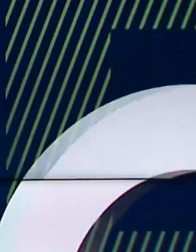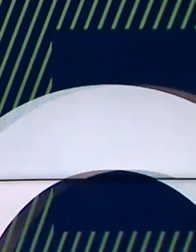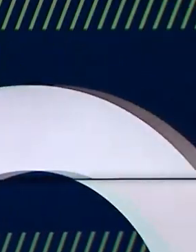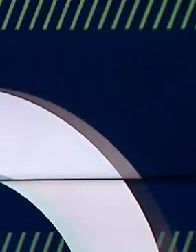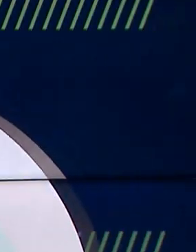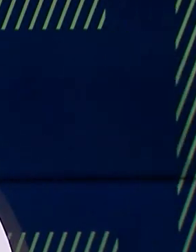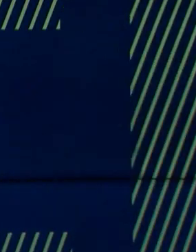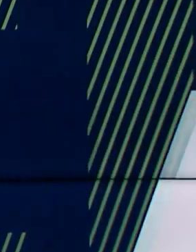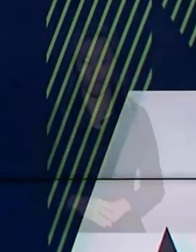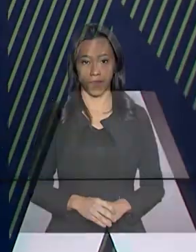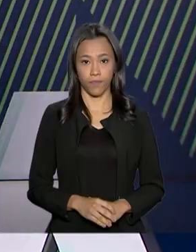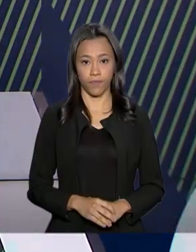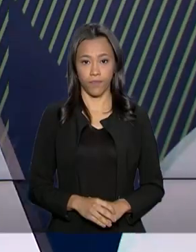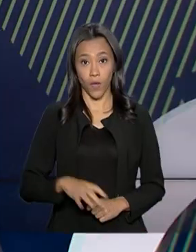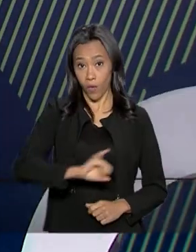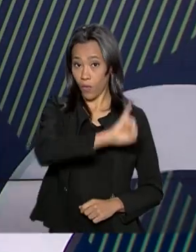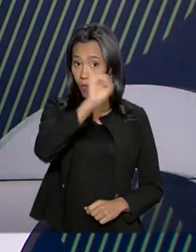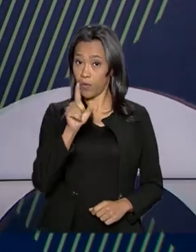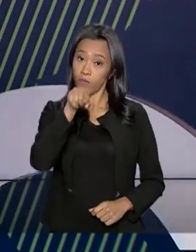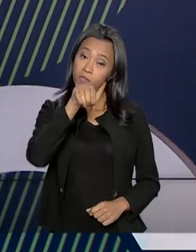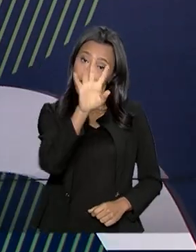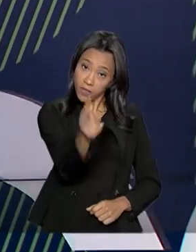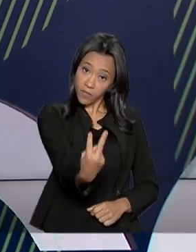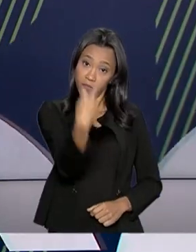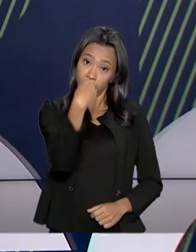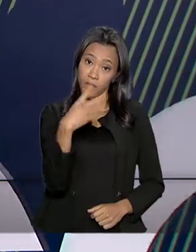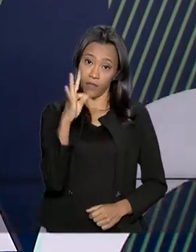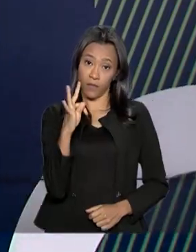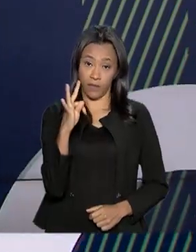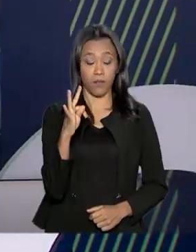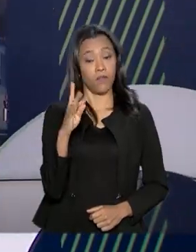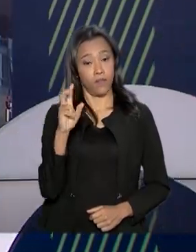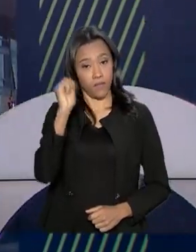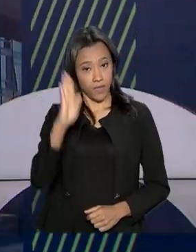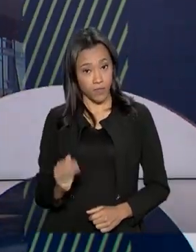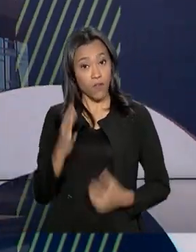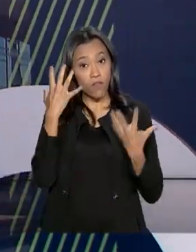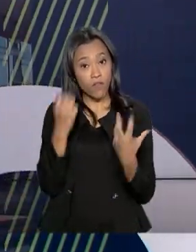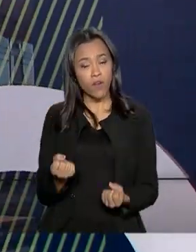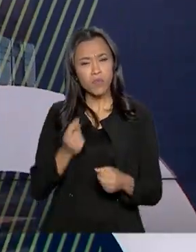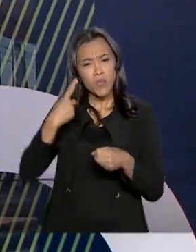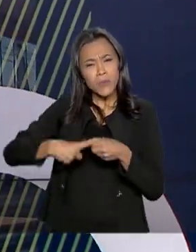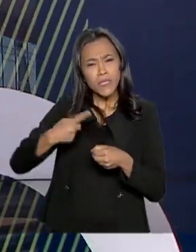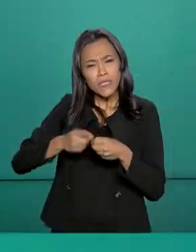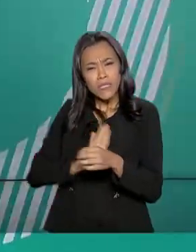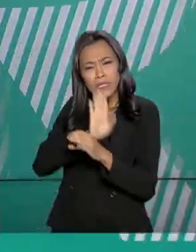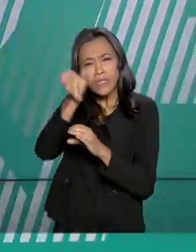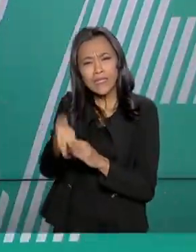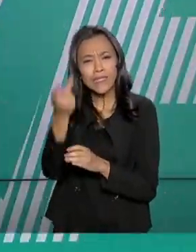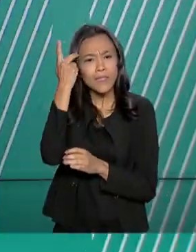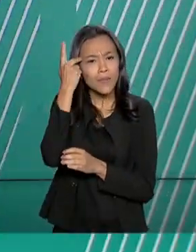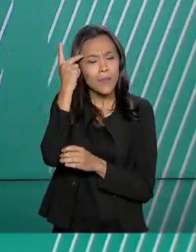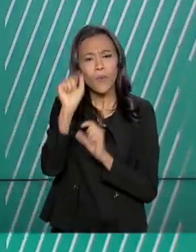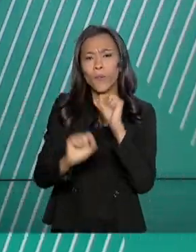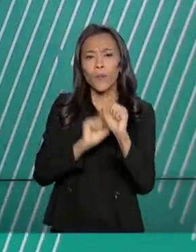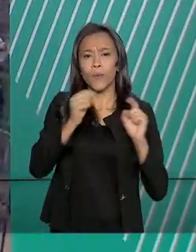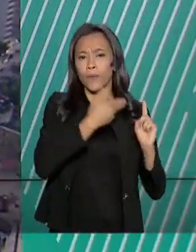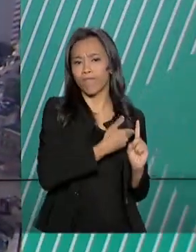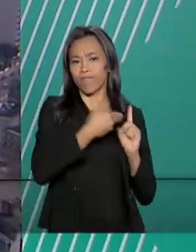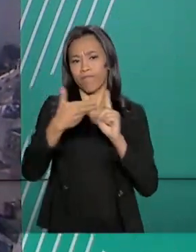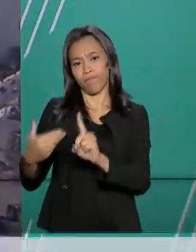Olá, para você que acompanha a TV Brasil, nós vamos ao vivo a Ribeirão Preto no interior de São Paulo, onde o presidente Jair Bolsonaro